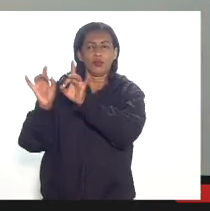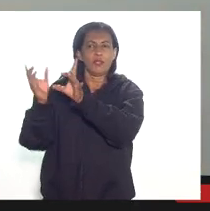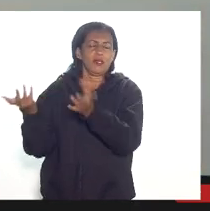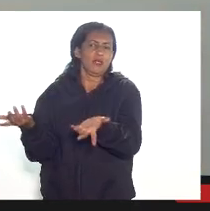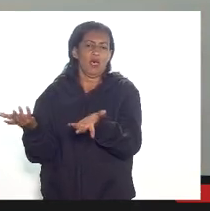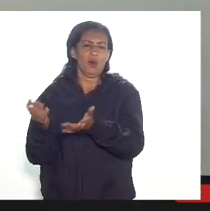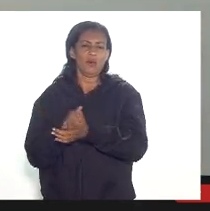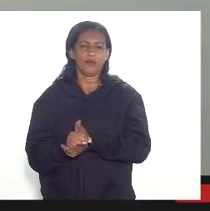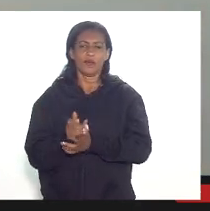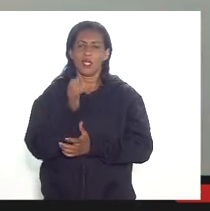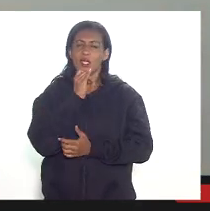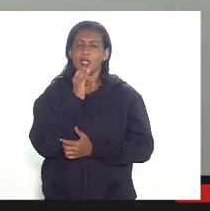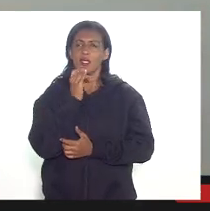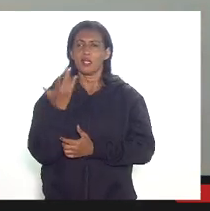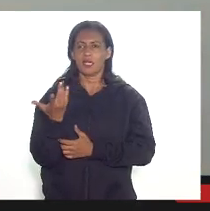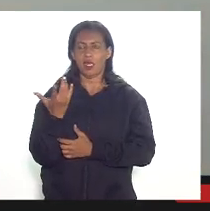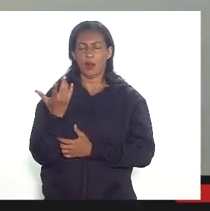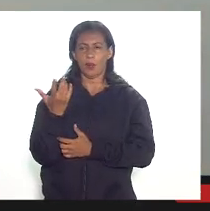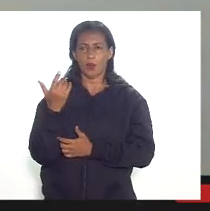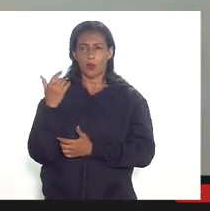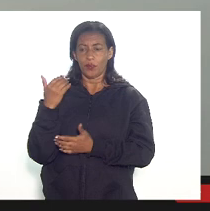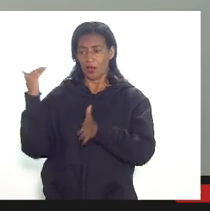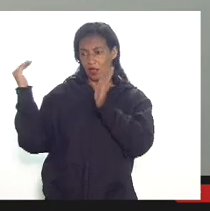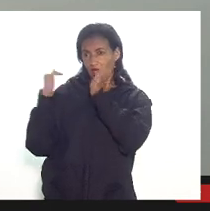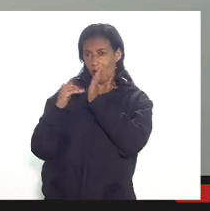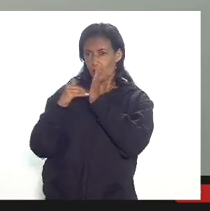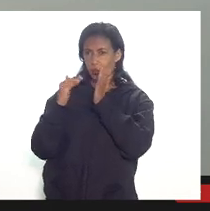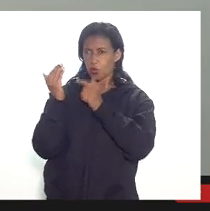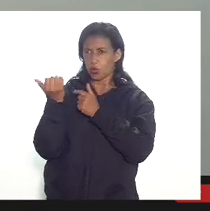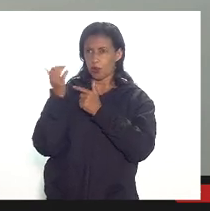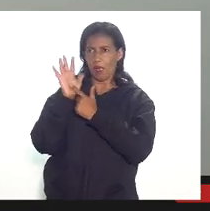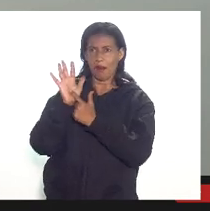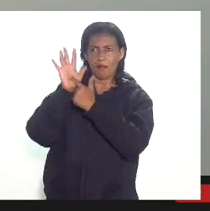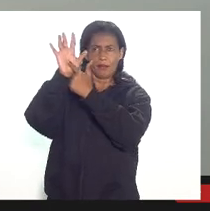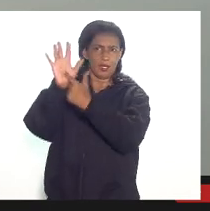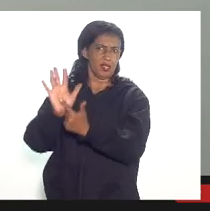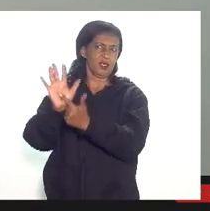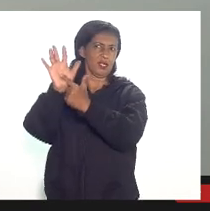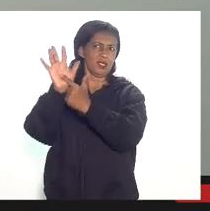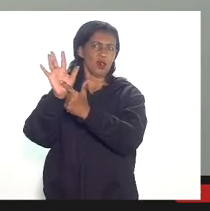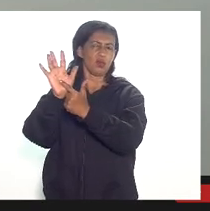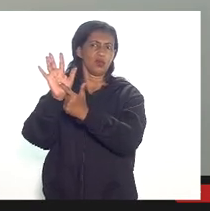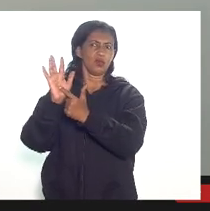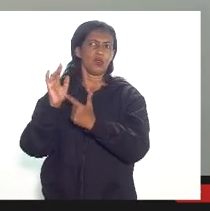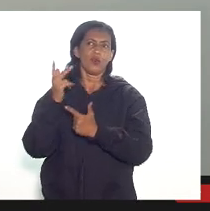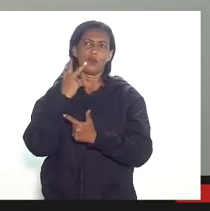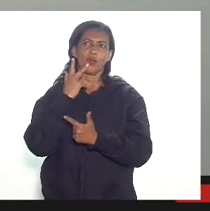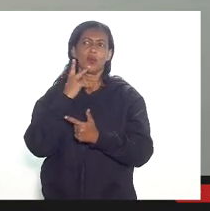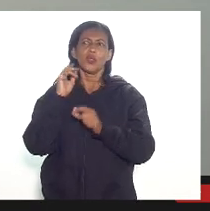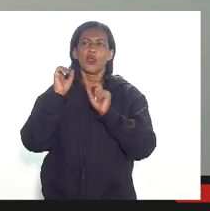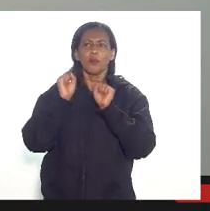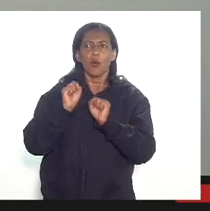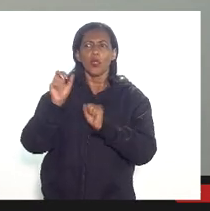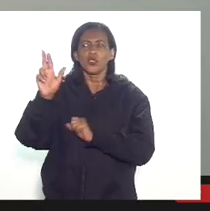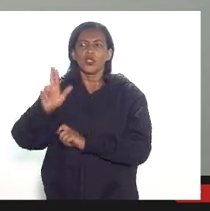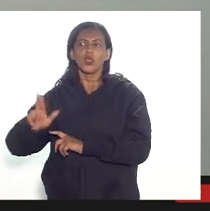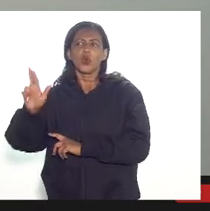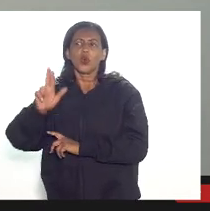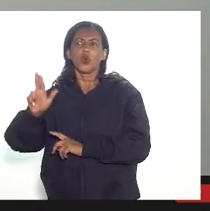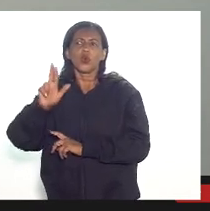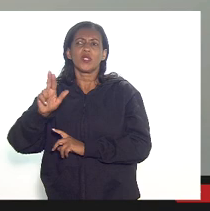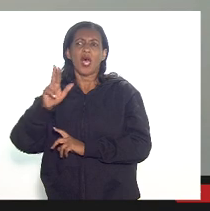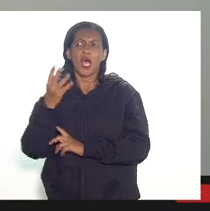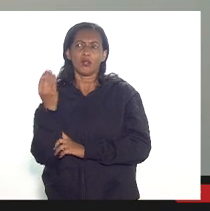Magda Chambriar chamou atenção na última apresentação de possíveis dutos que podem estar sendo utilizados e a empresa está lançando como